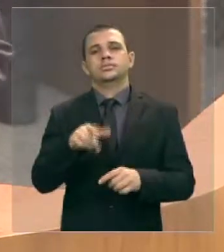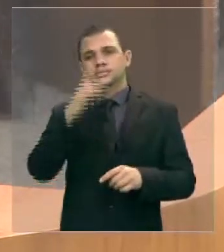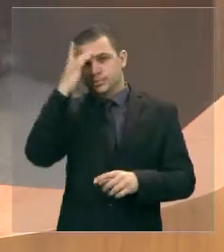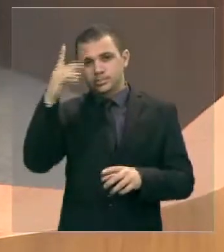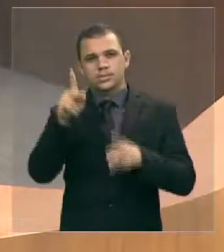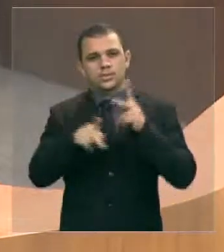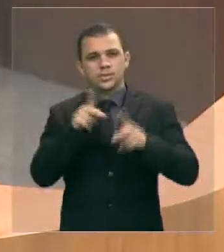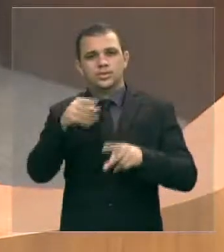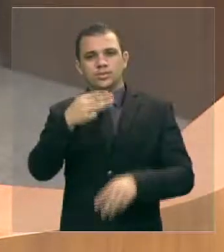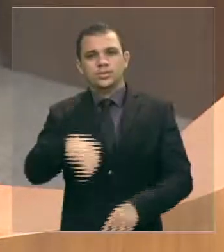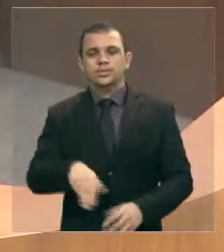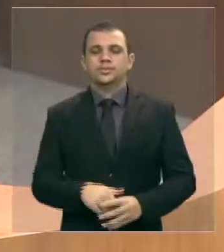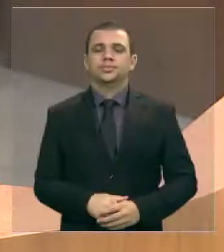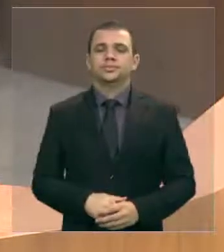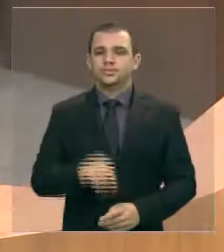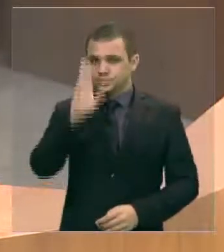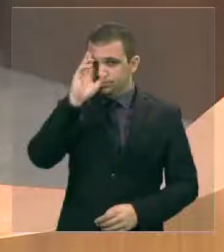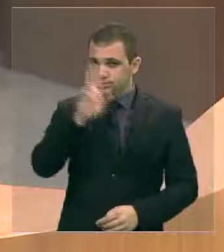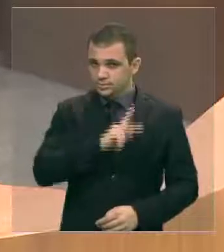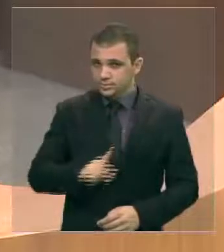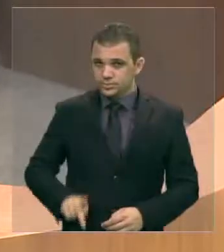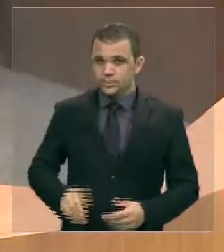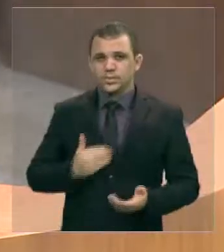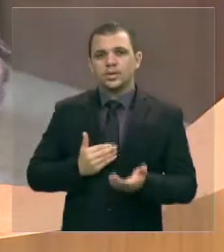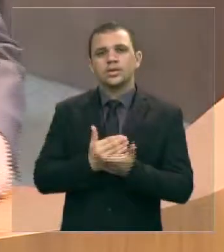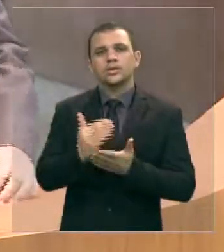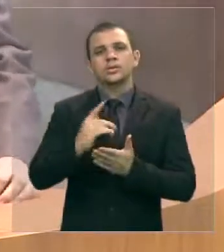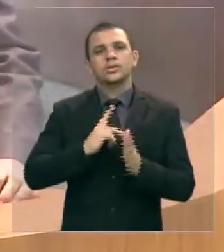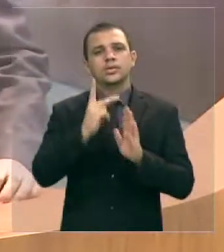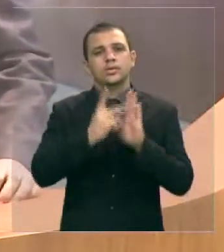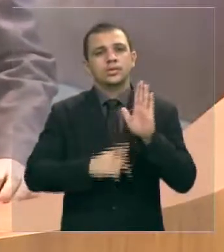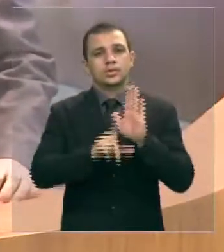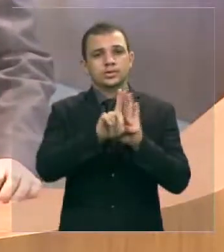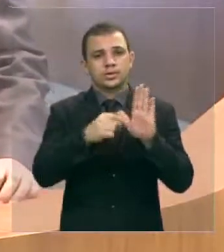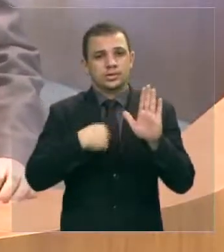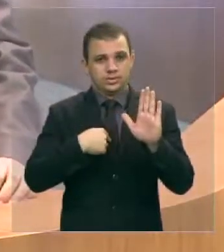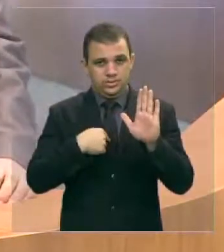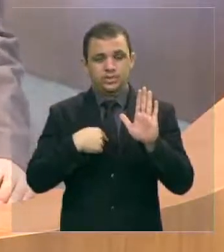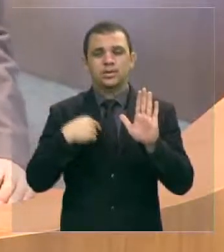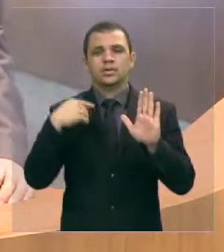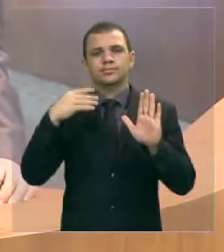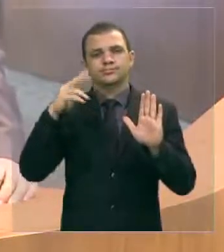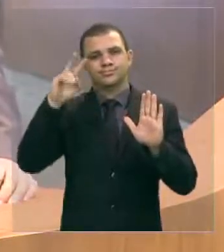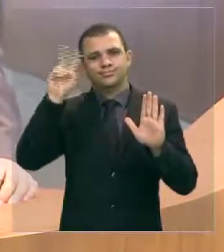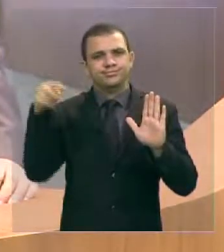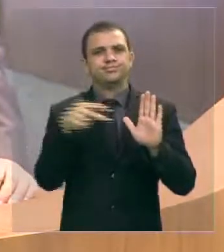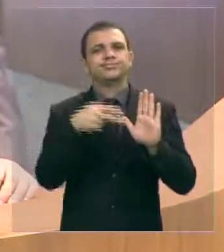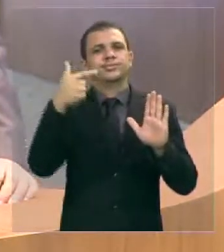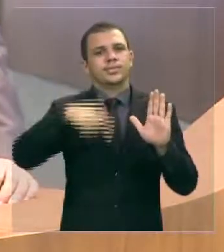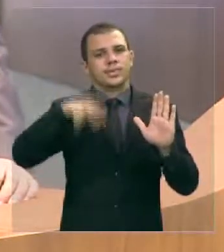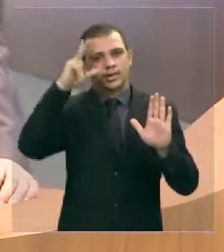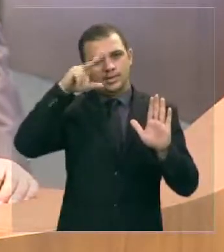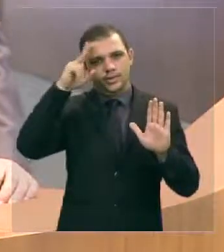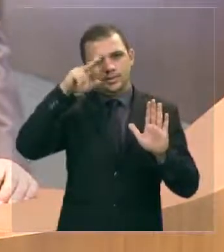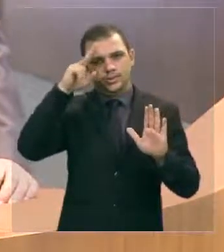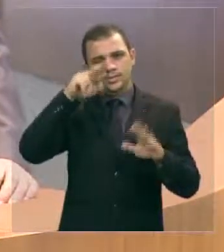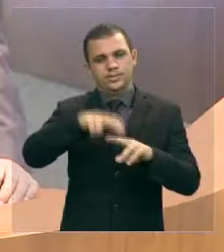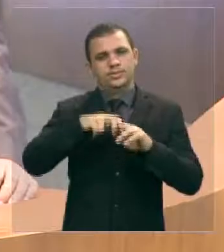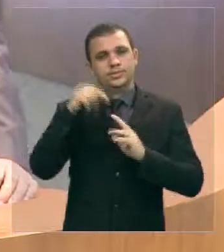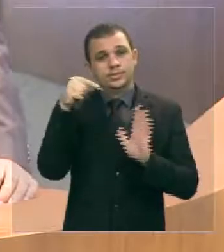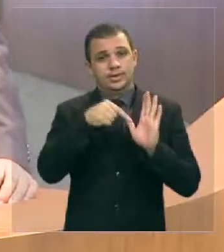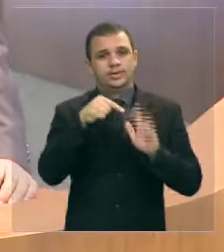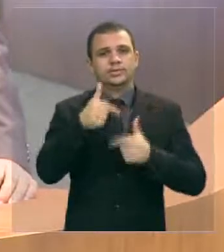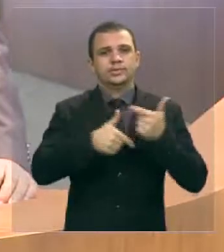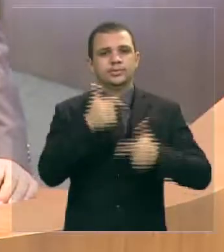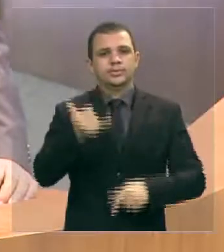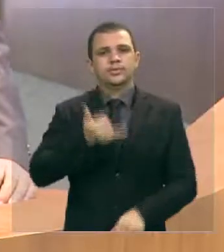projeto de lei que eu queria me reportar pela relevância dessa iniciativa que